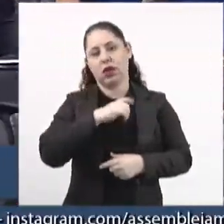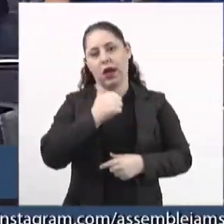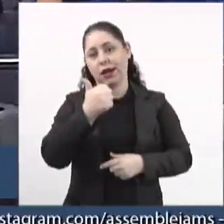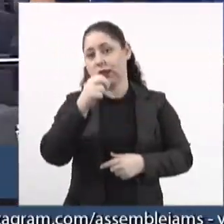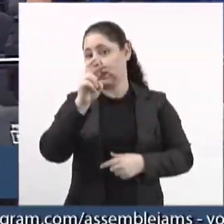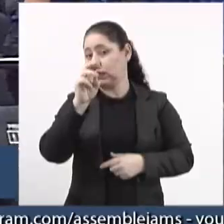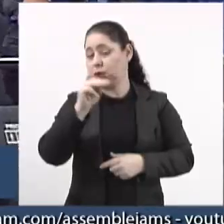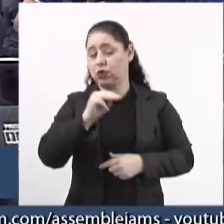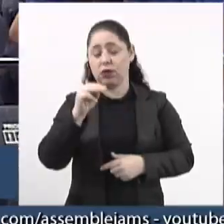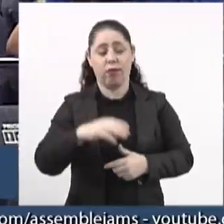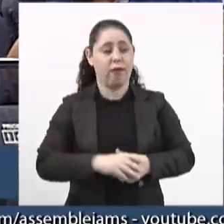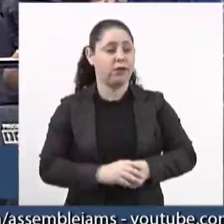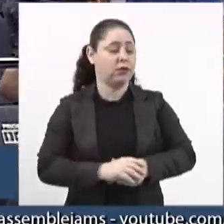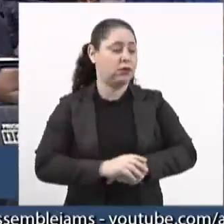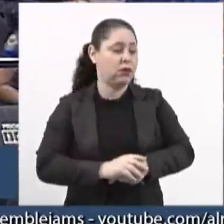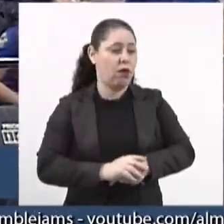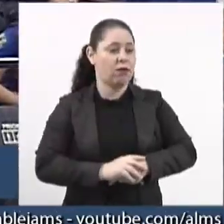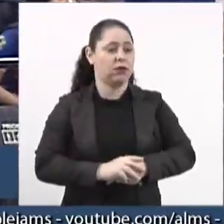15 minutos.